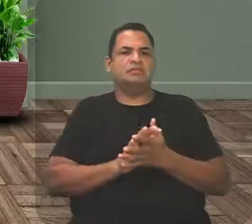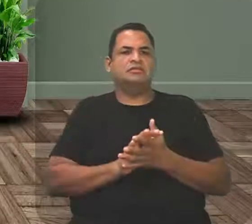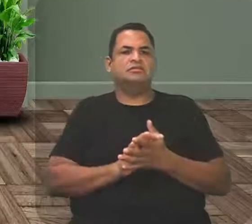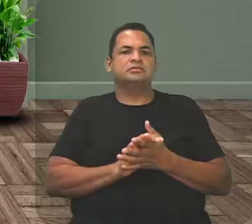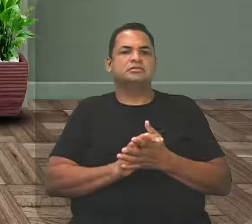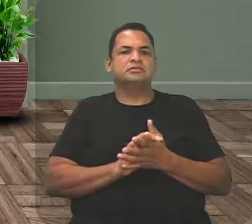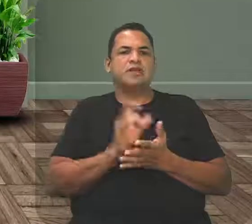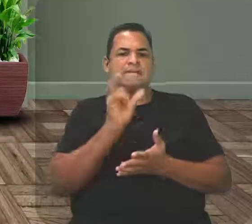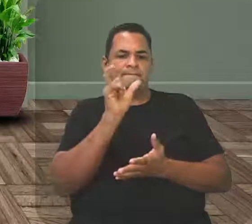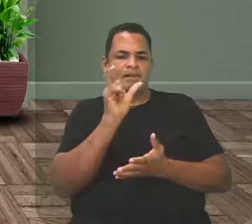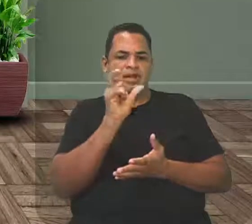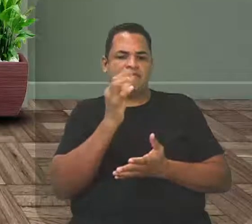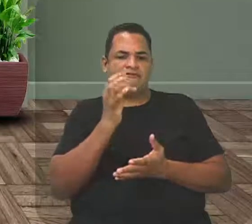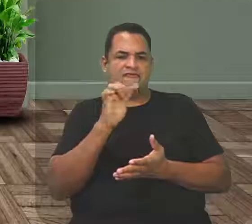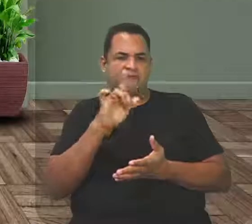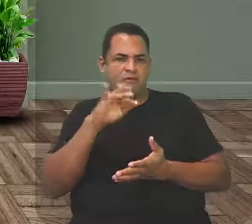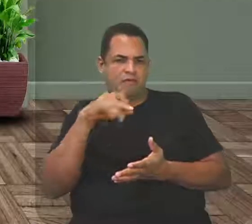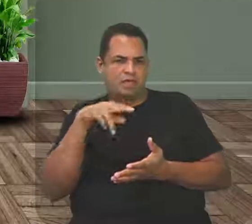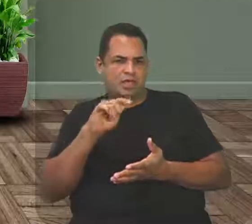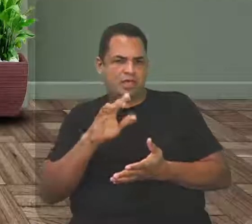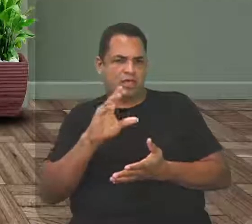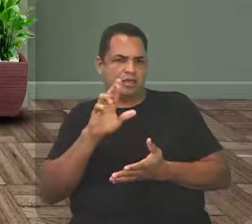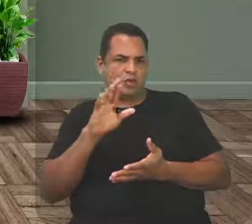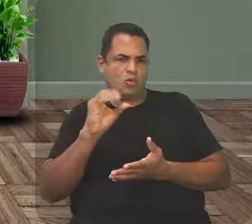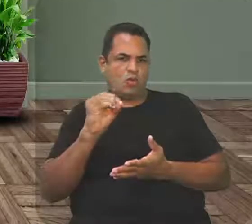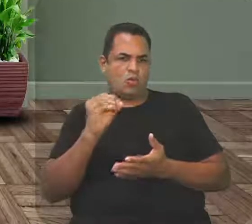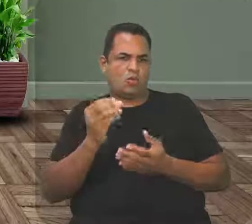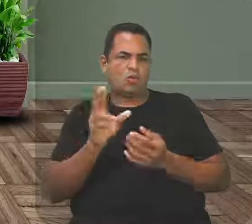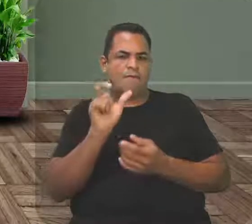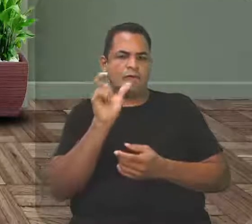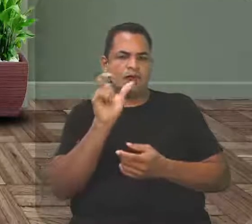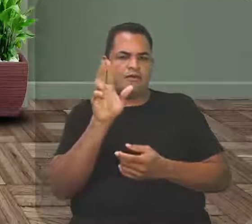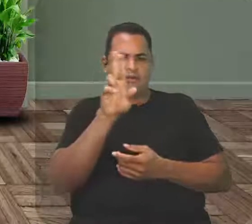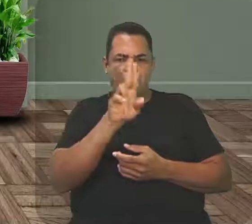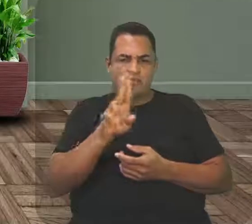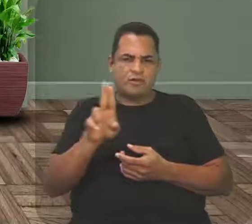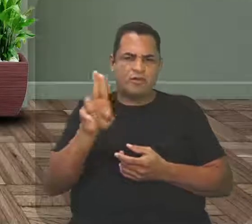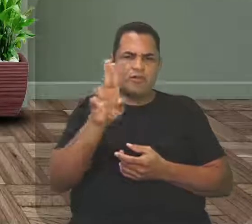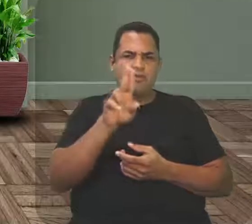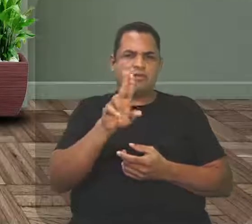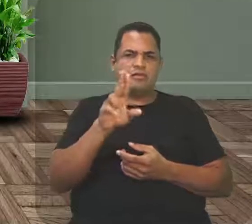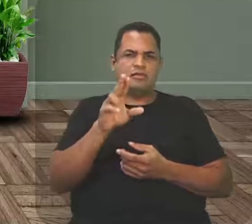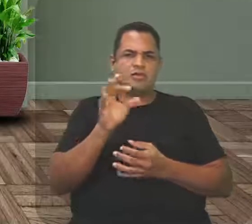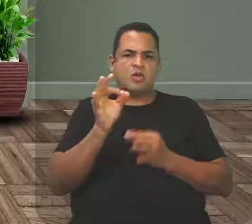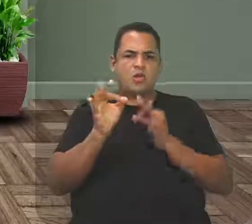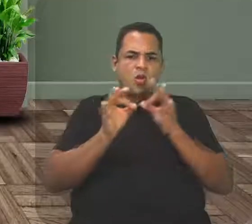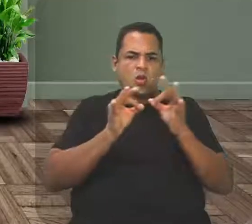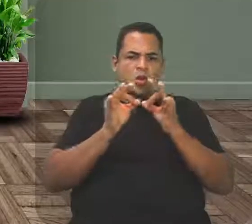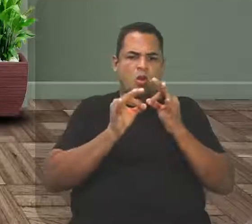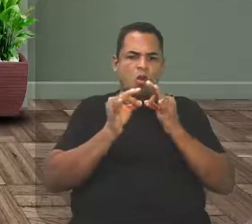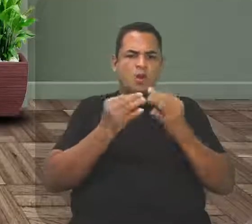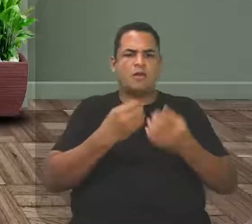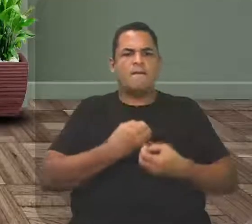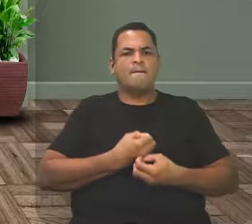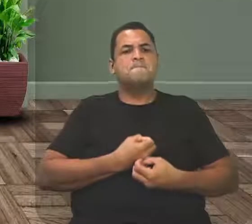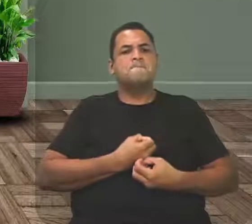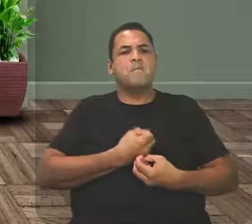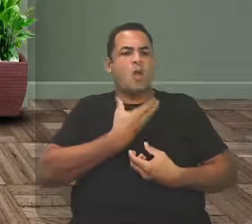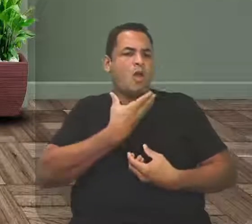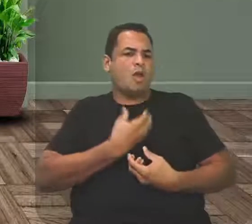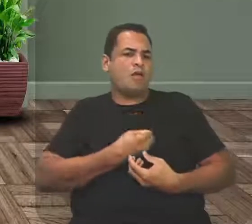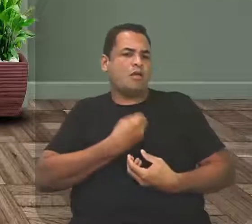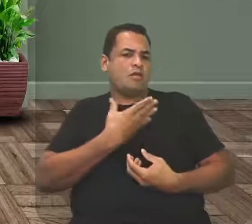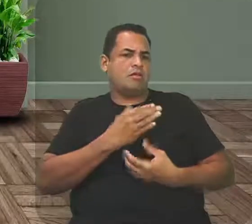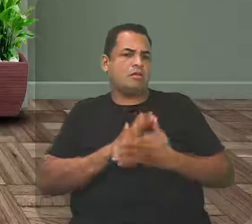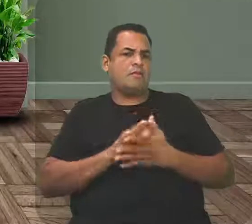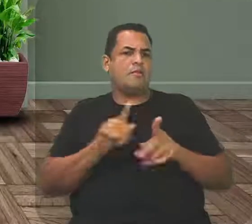formigueiro nada mais é do que um termo utilizado ali na construção poética, pois nós temos aí uma